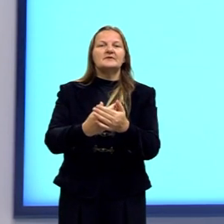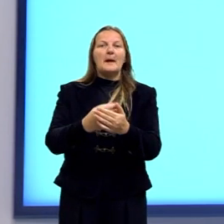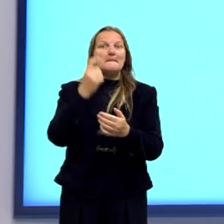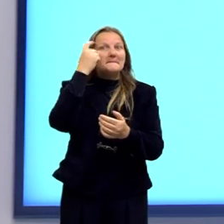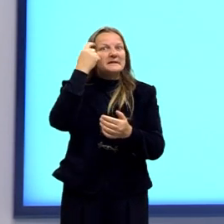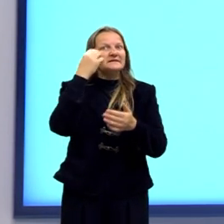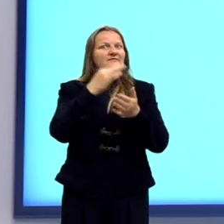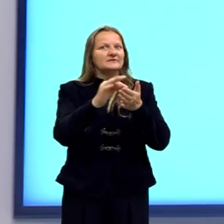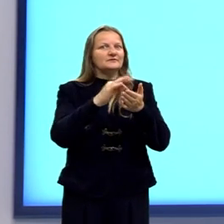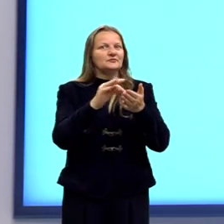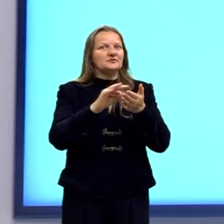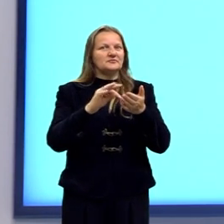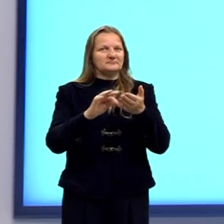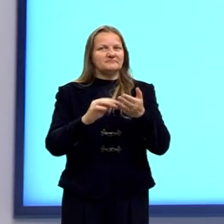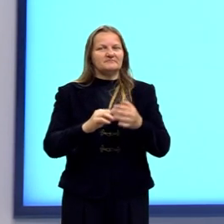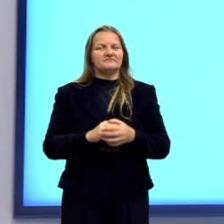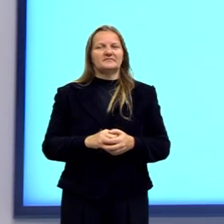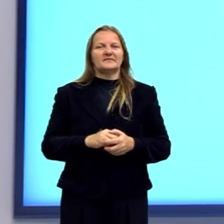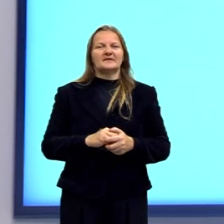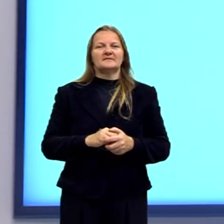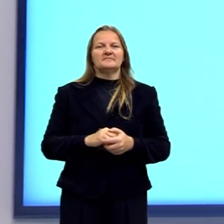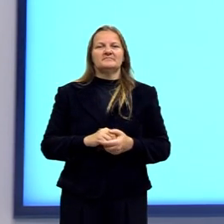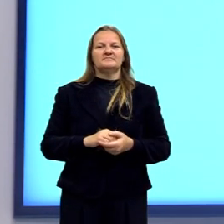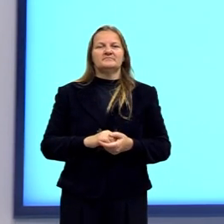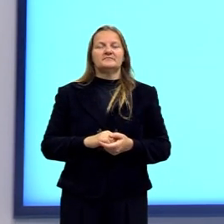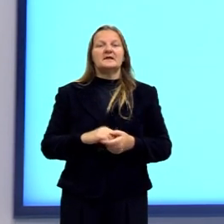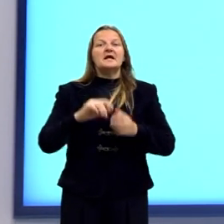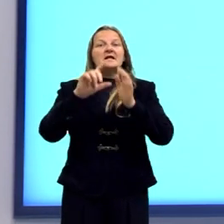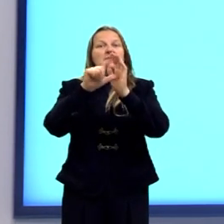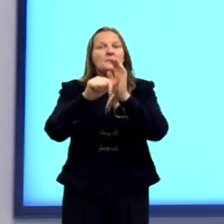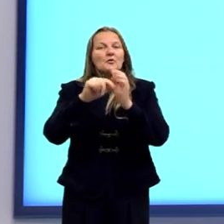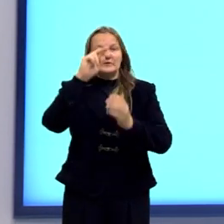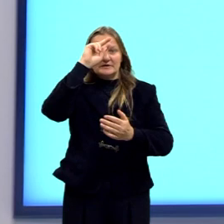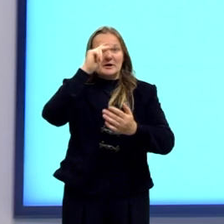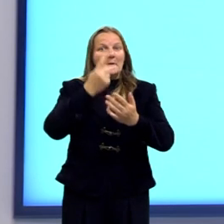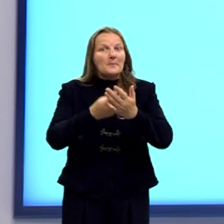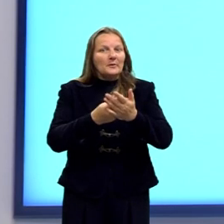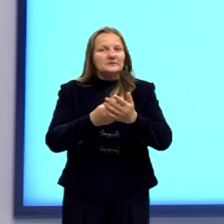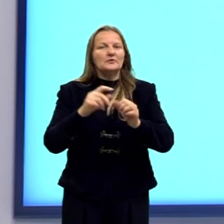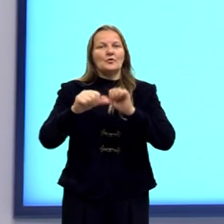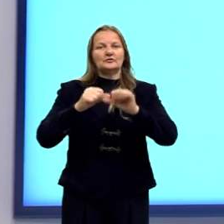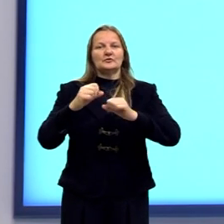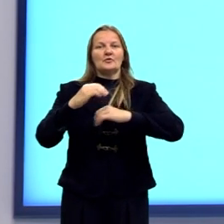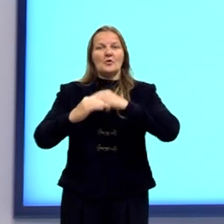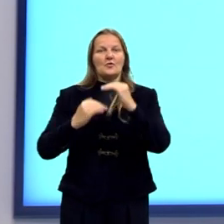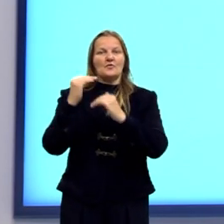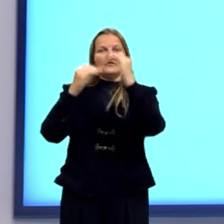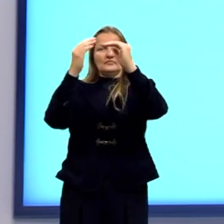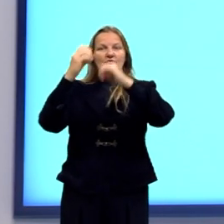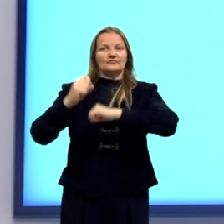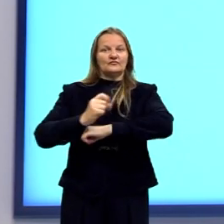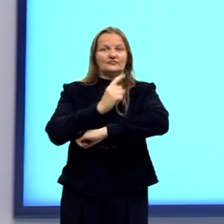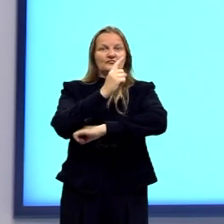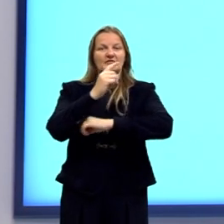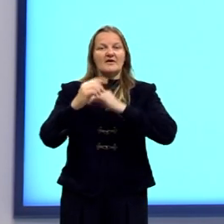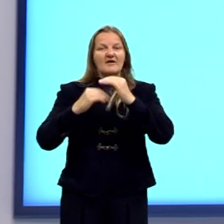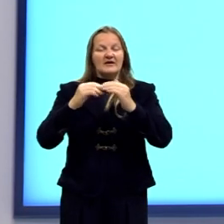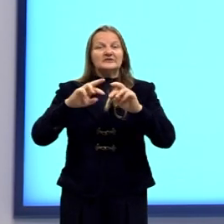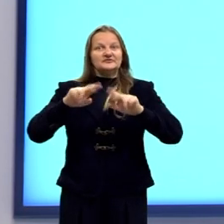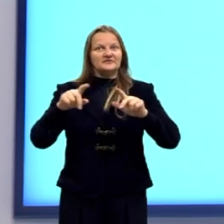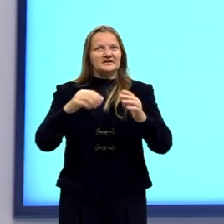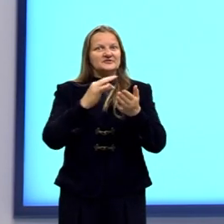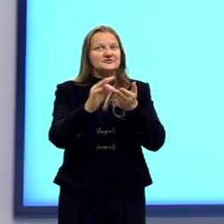ter ancestrais comuns, né? As espécies. Já na hipótese evolucionista, no evolucionismo, é diferente, então.